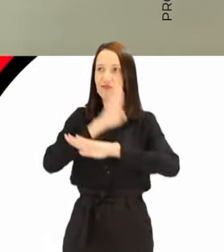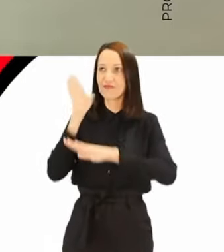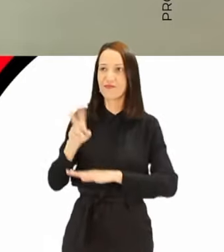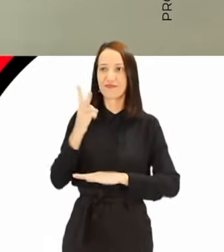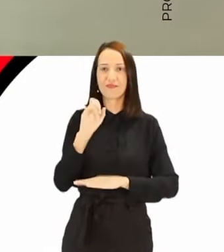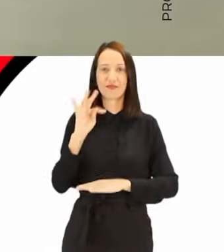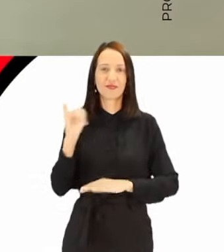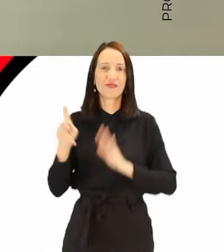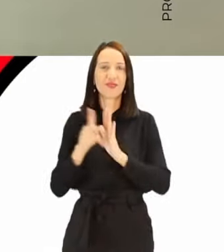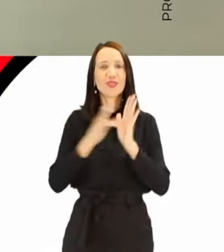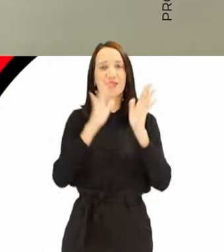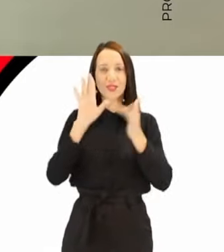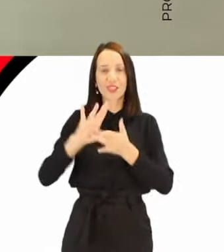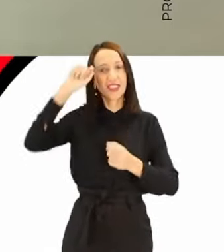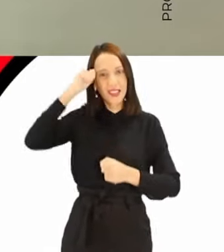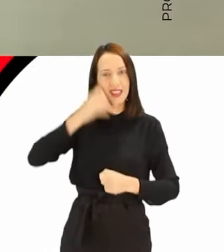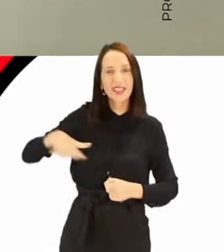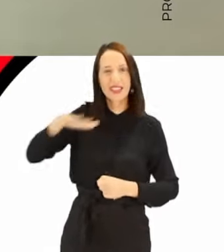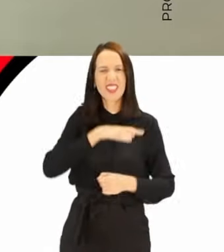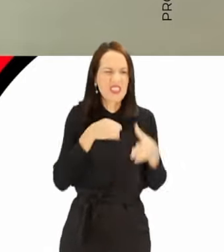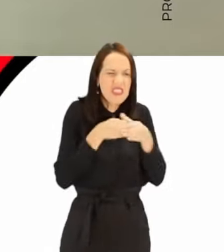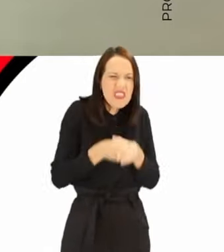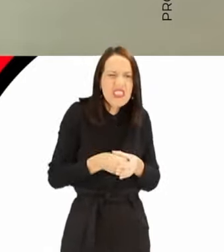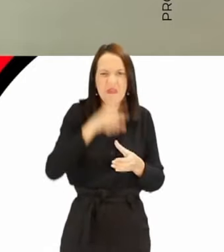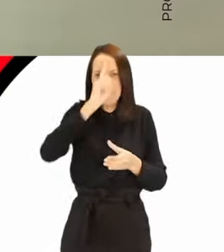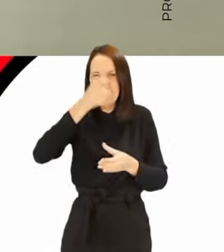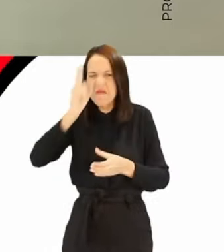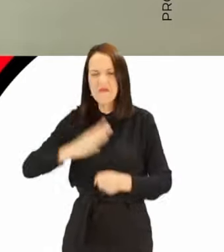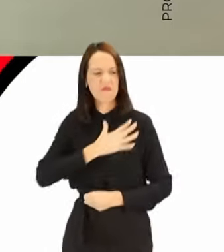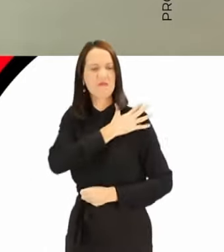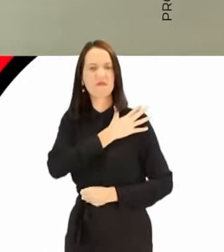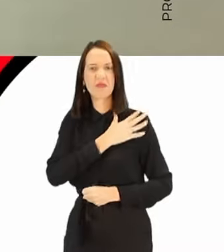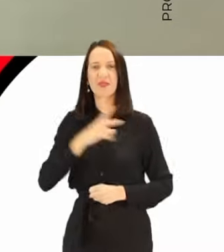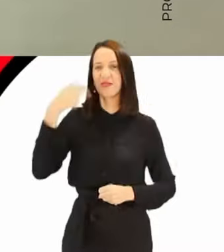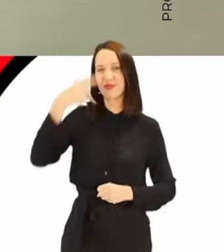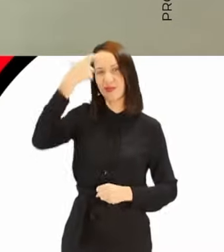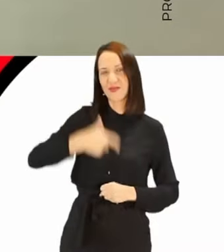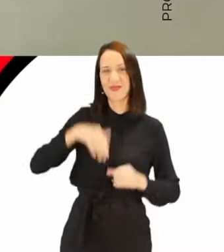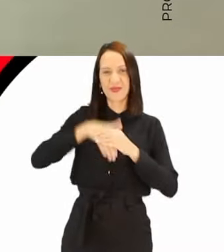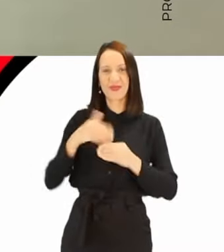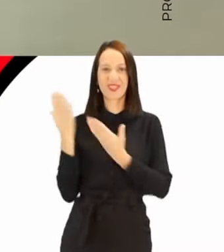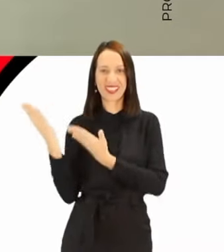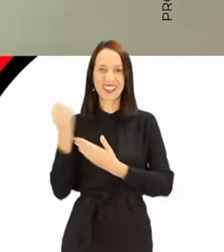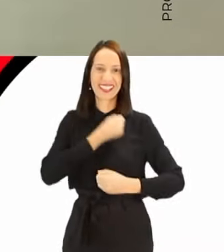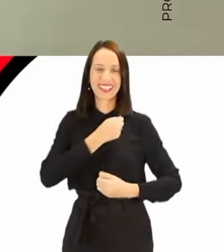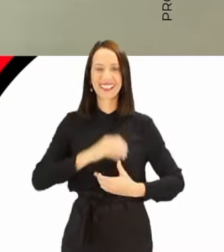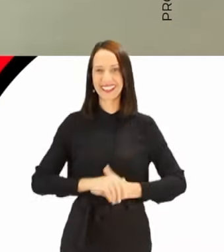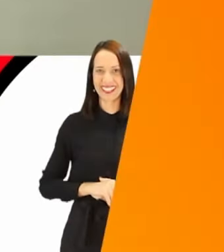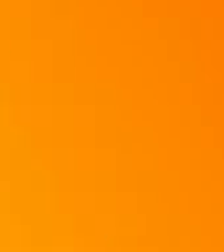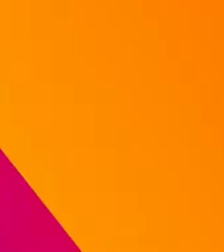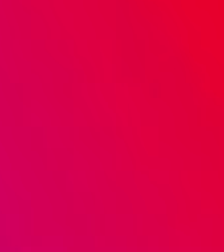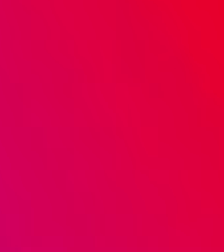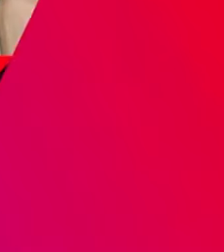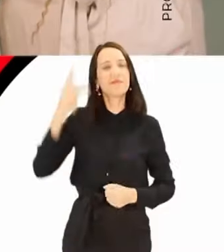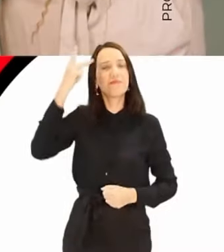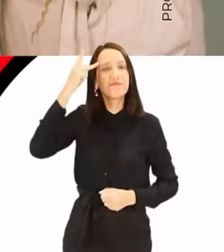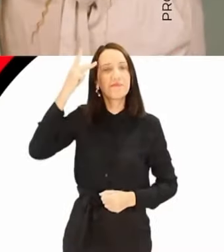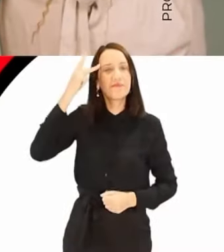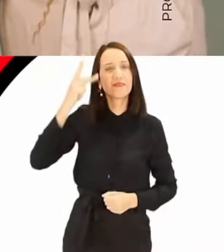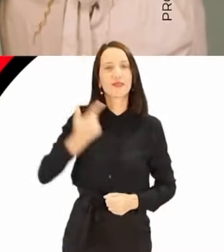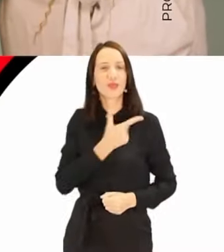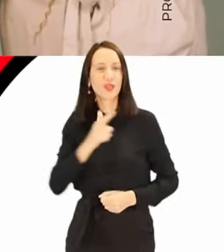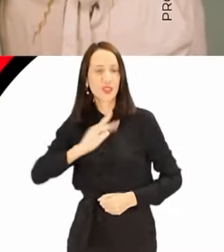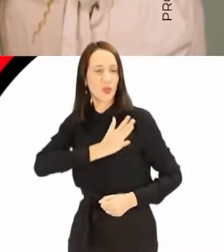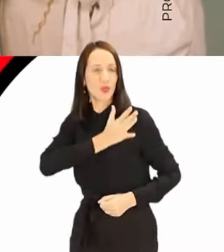onde conheci o Jesus Negro da favela de Nazaré. Chega de nepotismo, ditadura e coronéis. Para vereador, vote 50-9-10. Por uma São